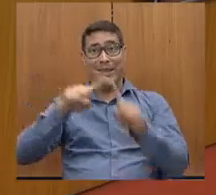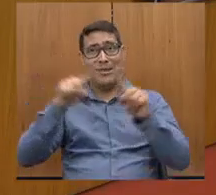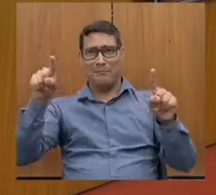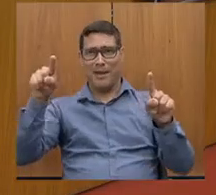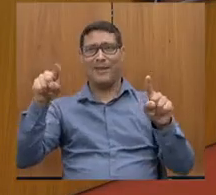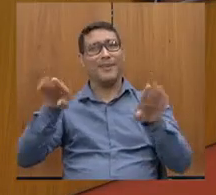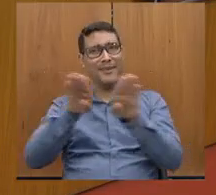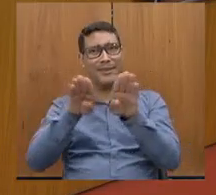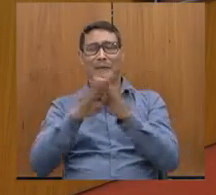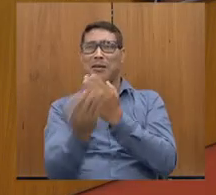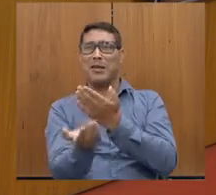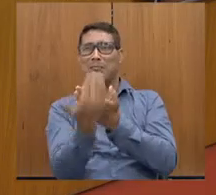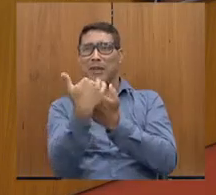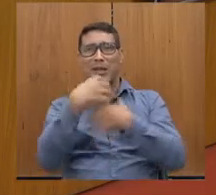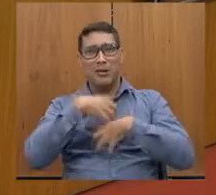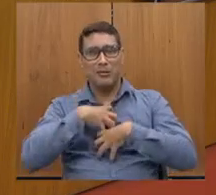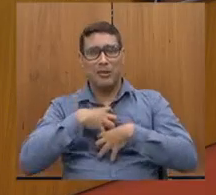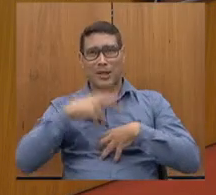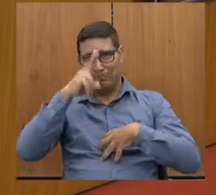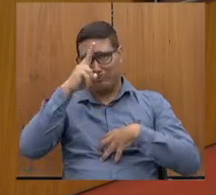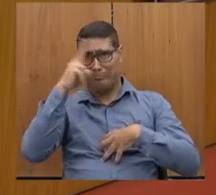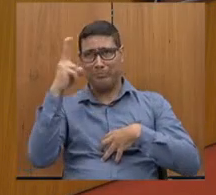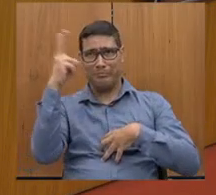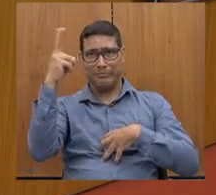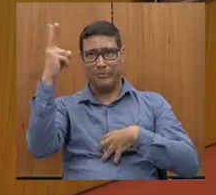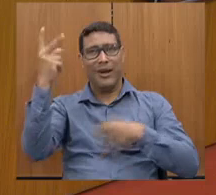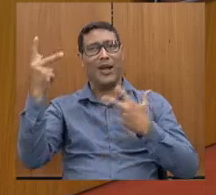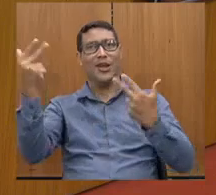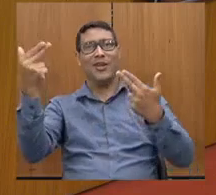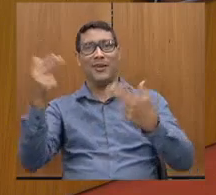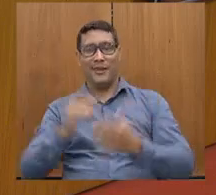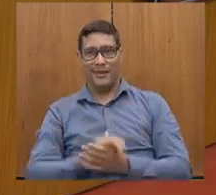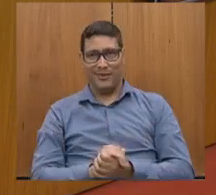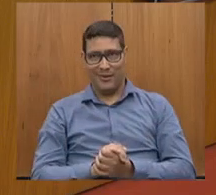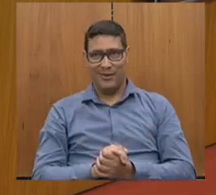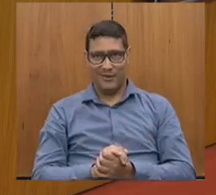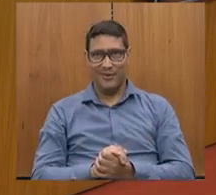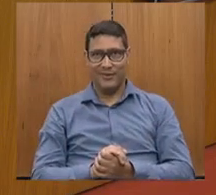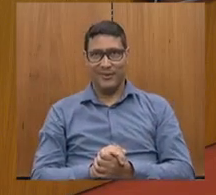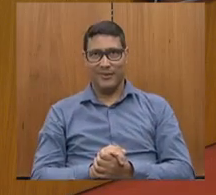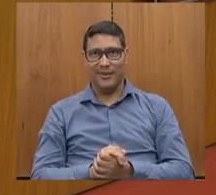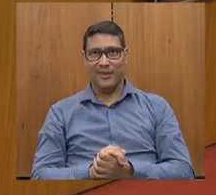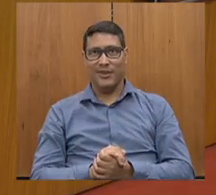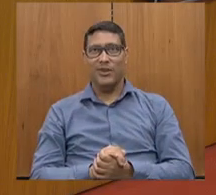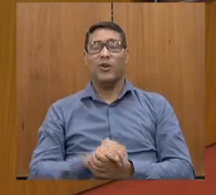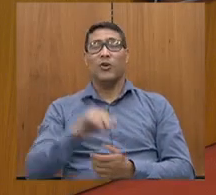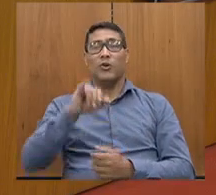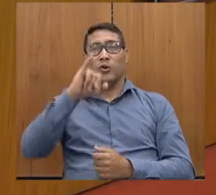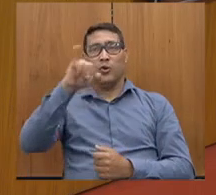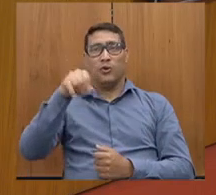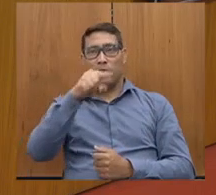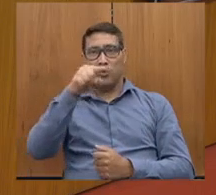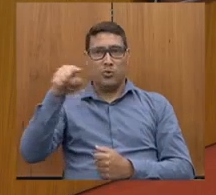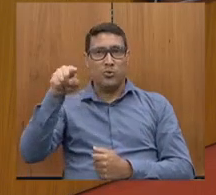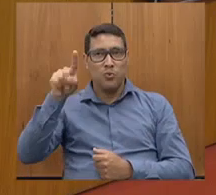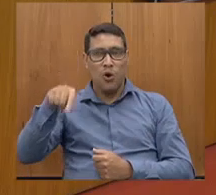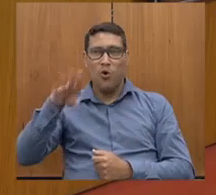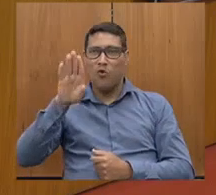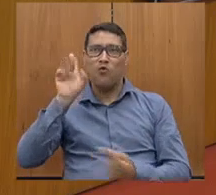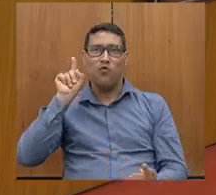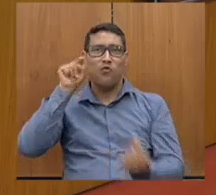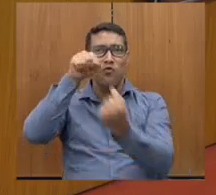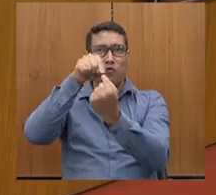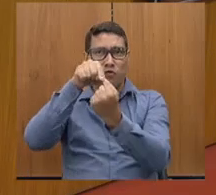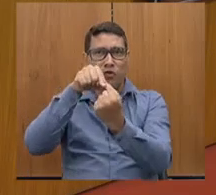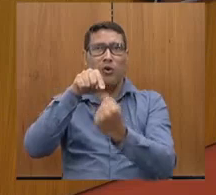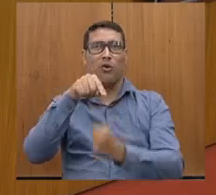grandeza. Aquilo que o Jean Frey falou é verdade. O João, o foco dele não é